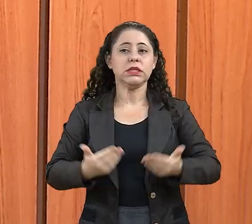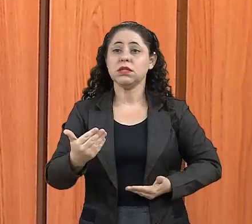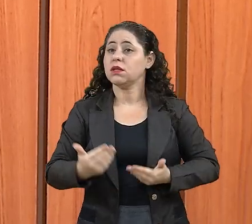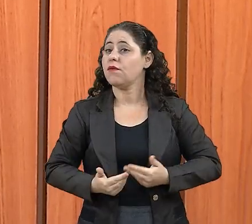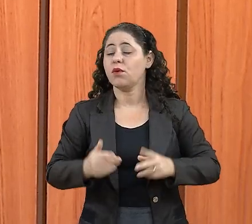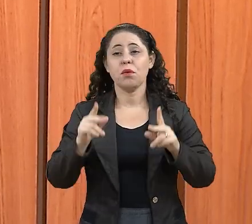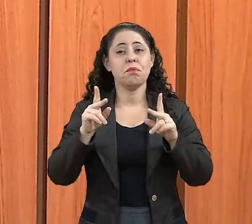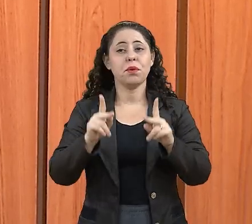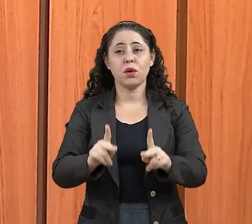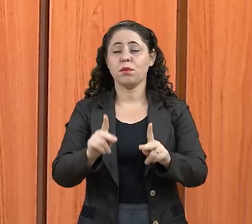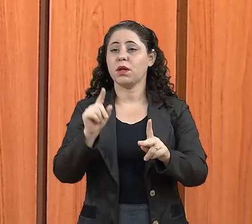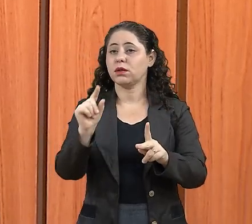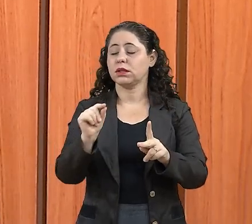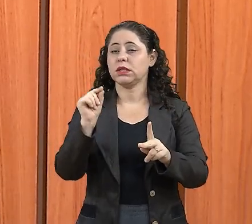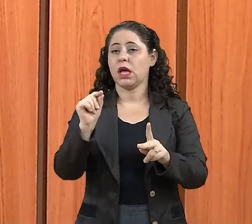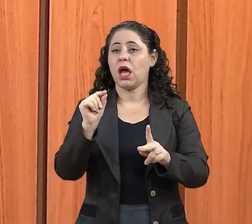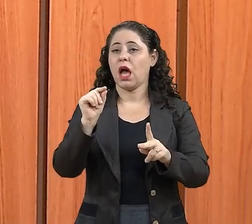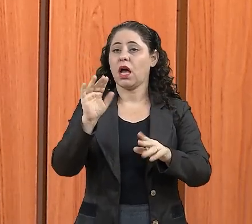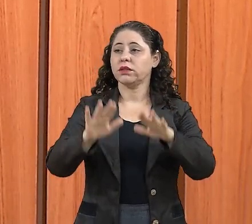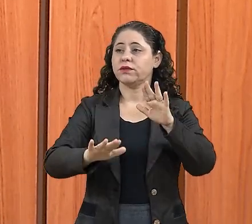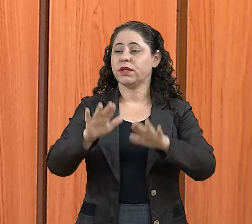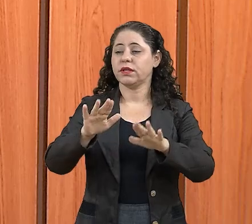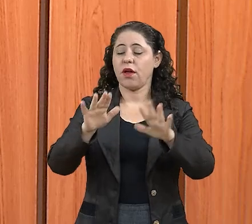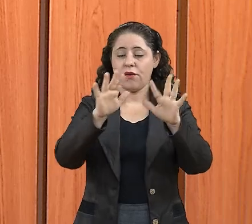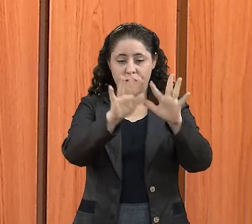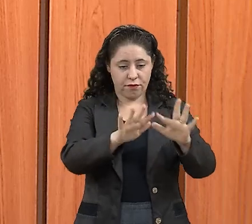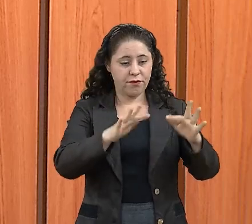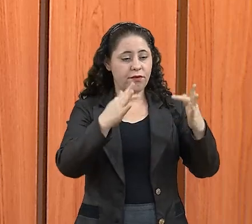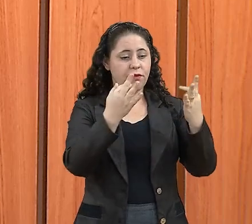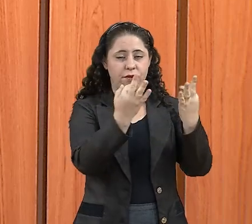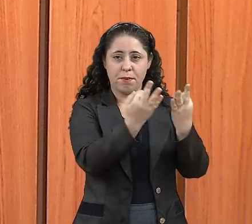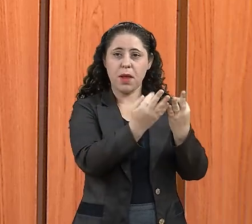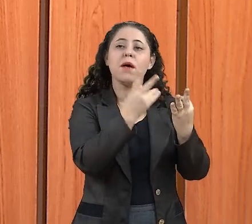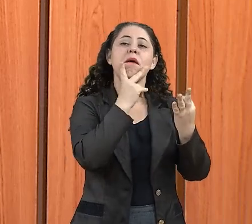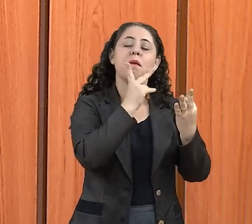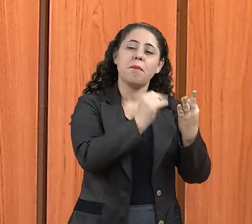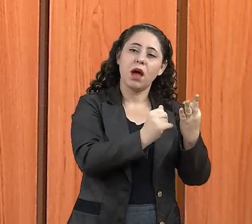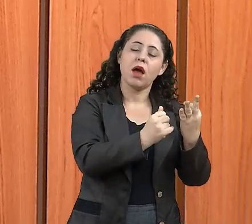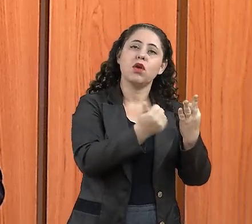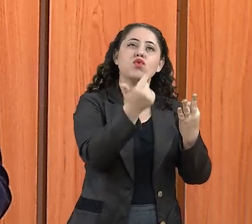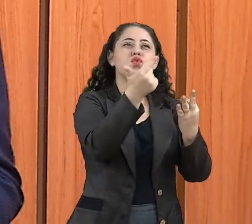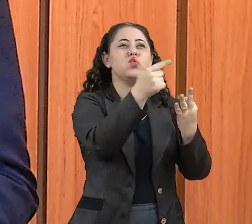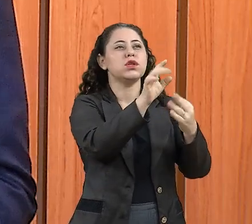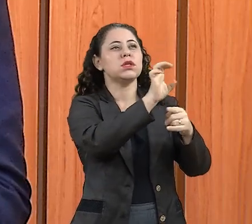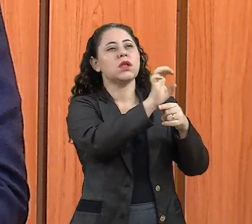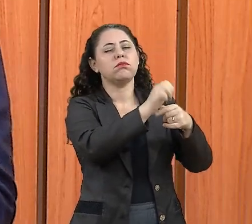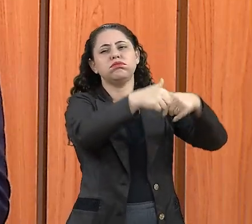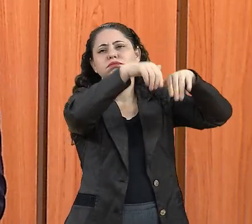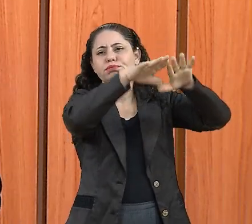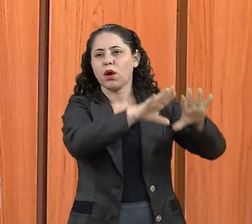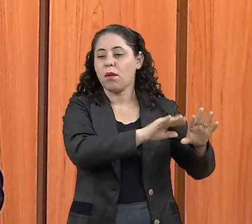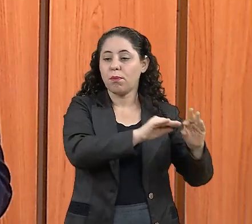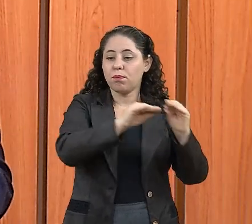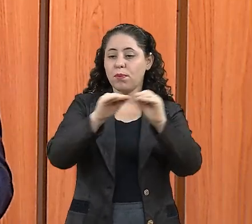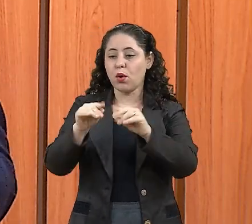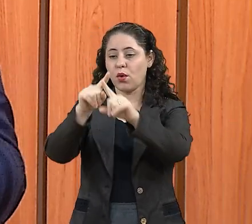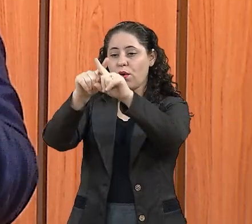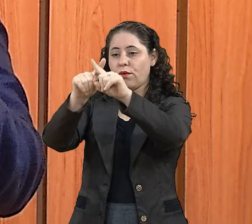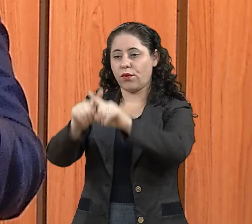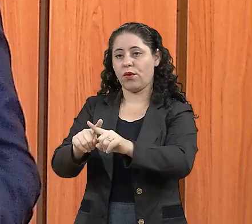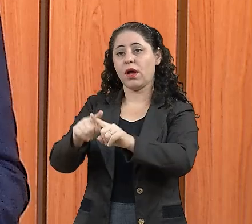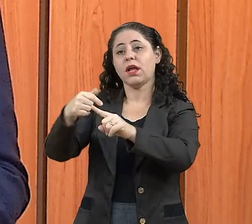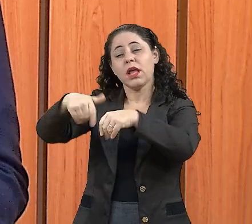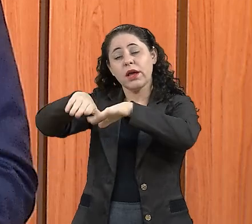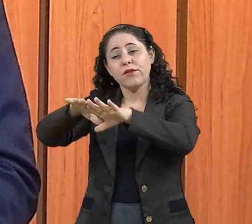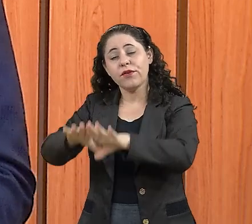que largam, às vezes, uma família, né? Os pais em um outro estado e vêm aqui, prestam concurso e aqui